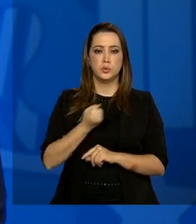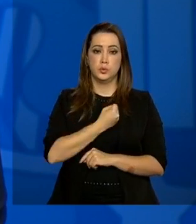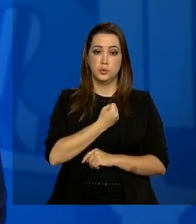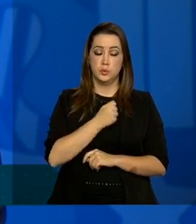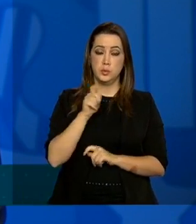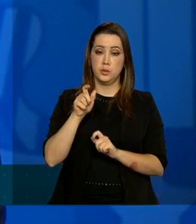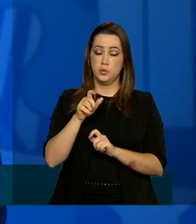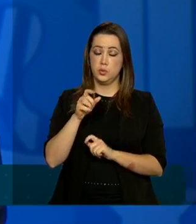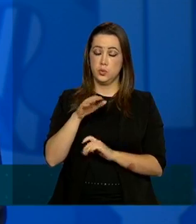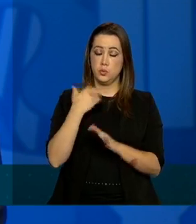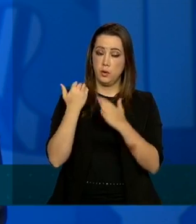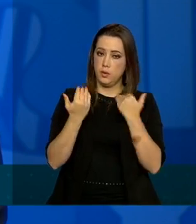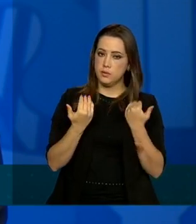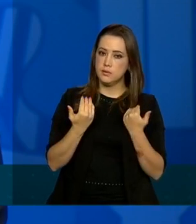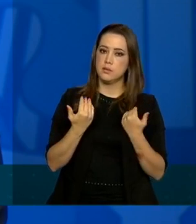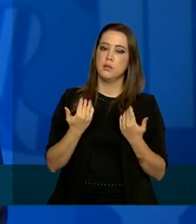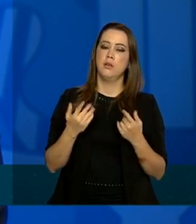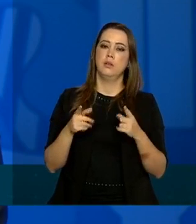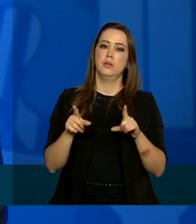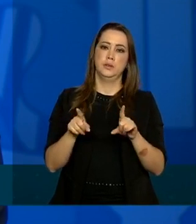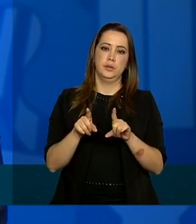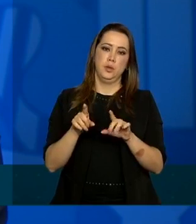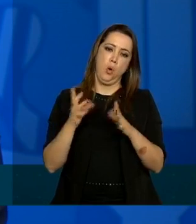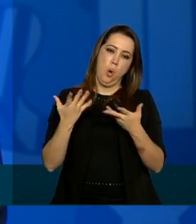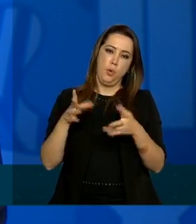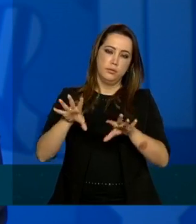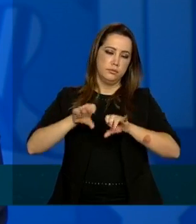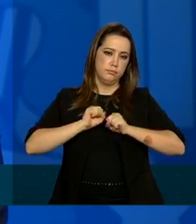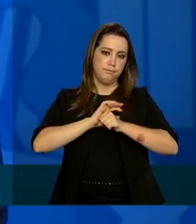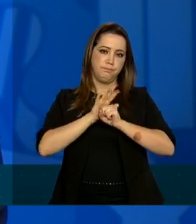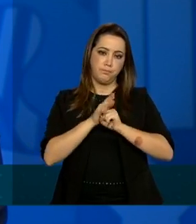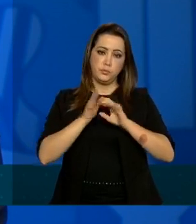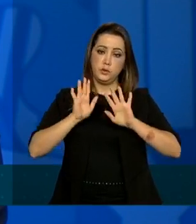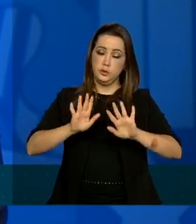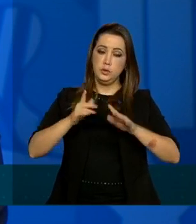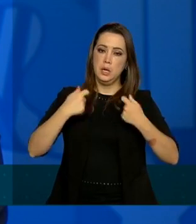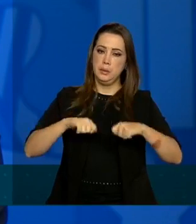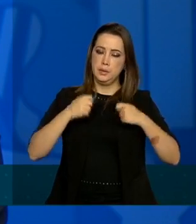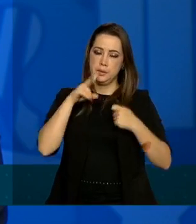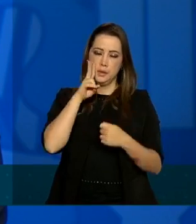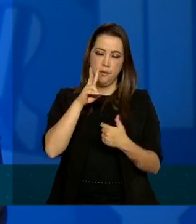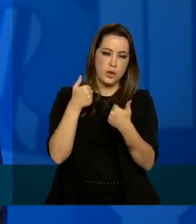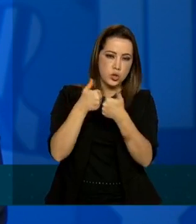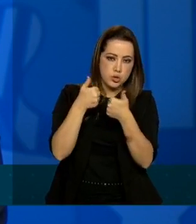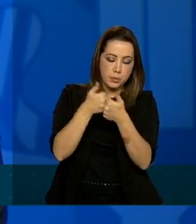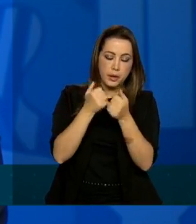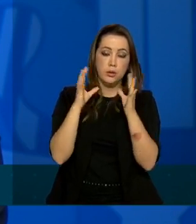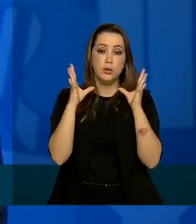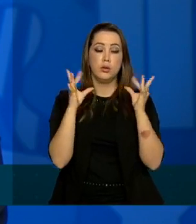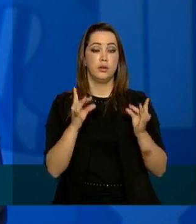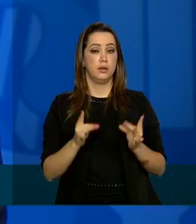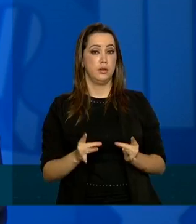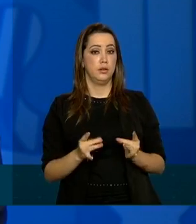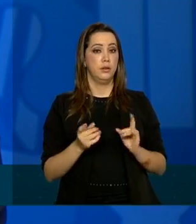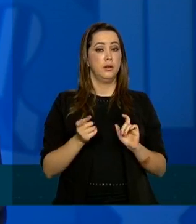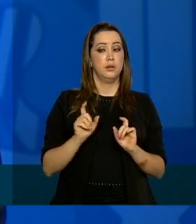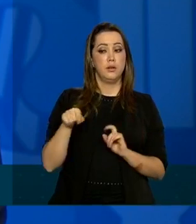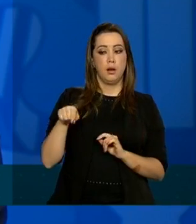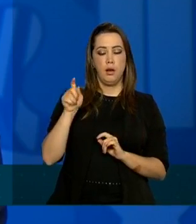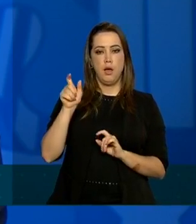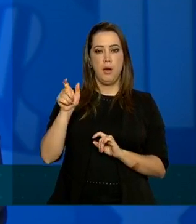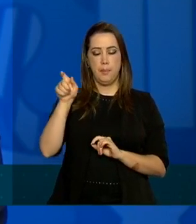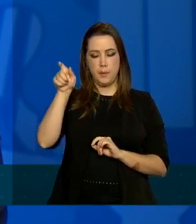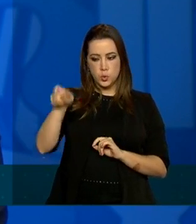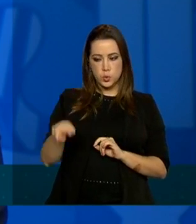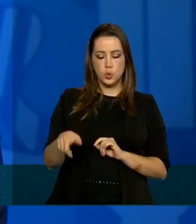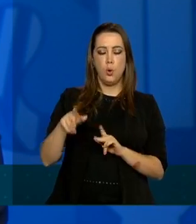e número de óbitos, que precisa, conforme eu tenho enfatizado, ser acompanhada de perto pelos gestores,